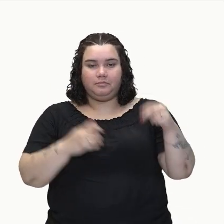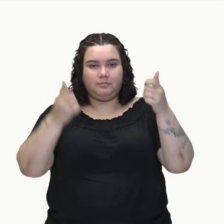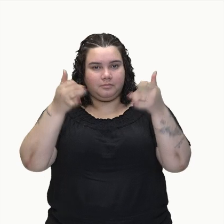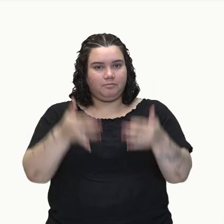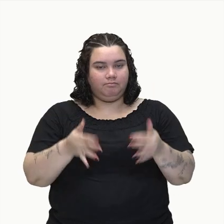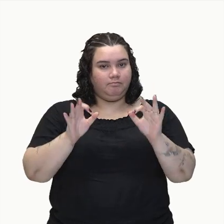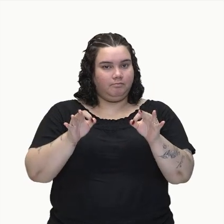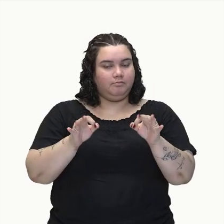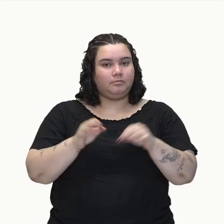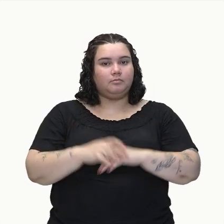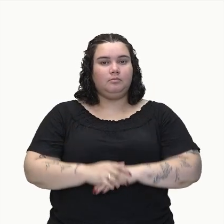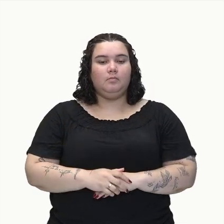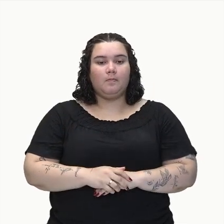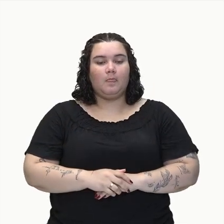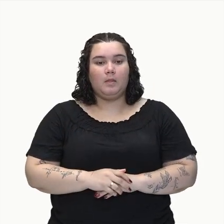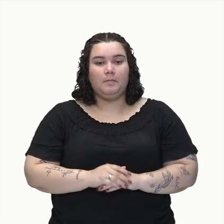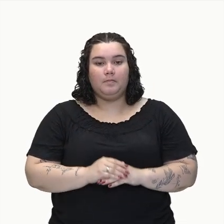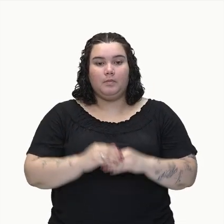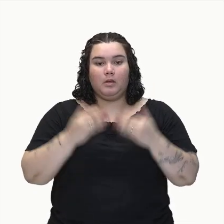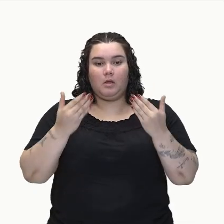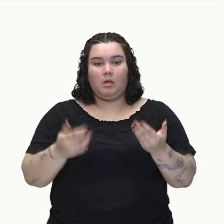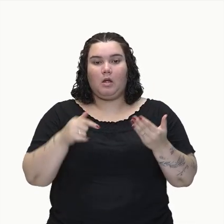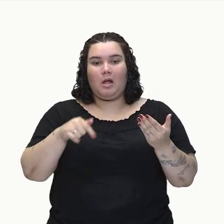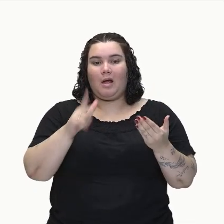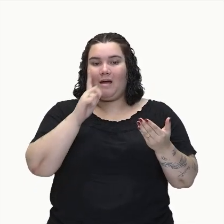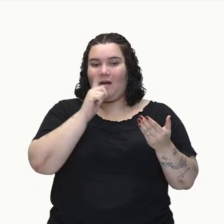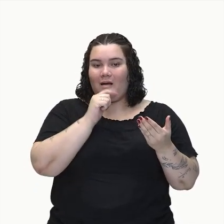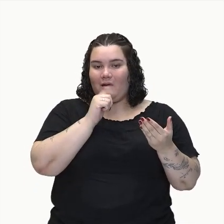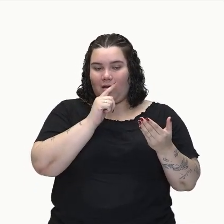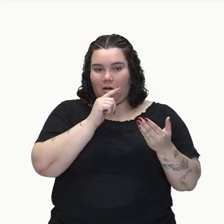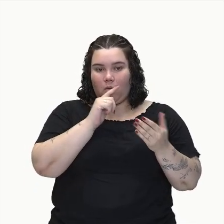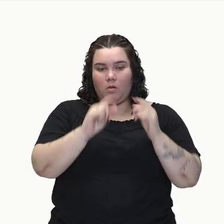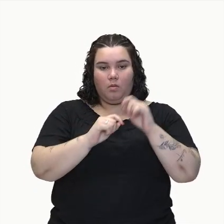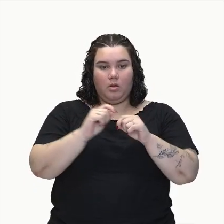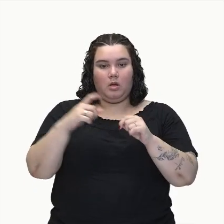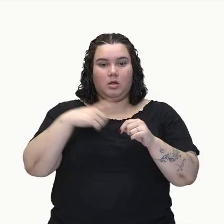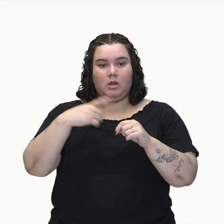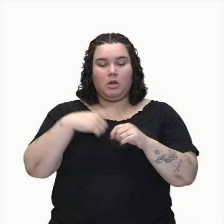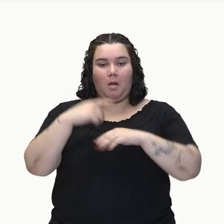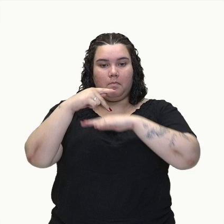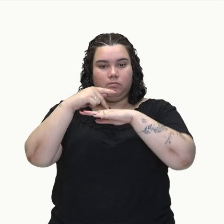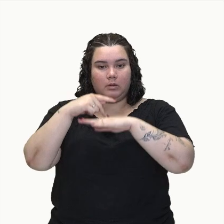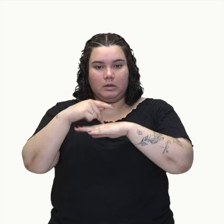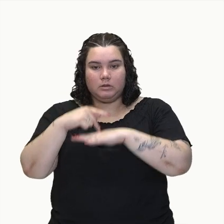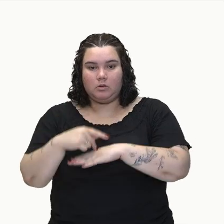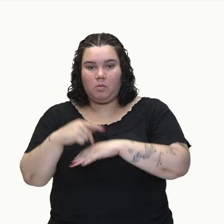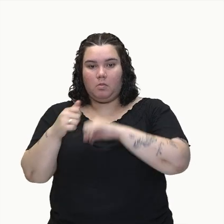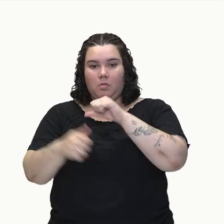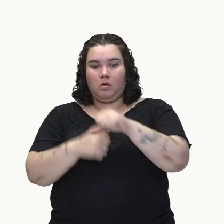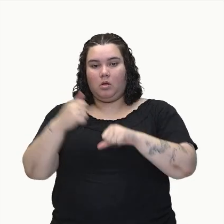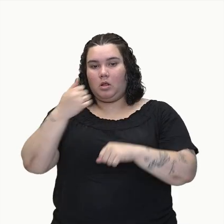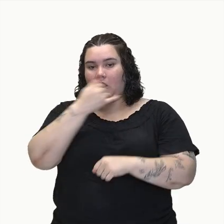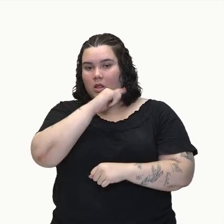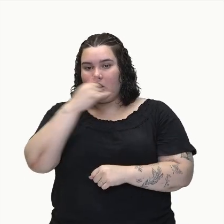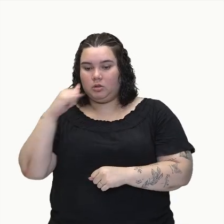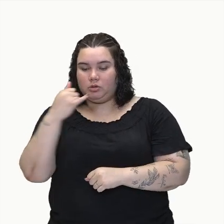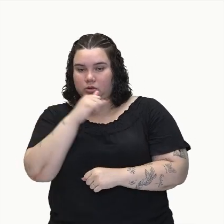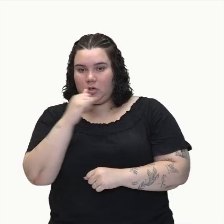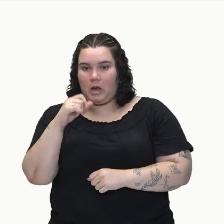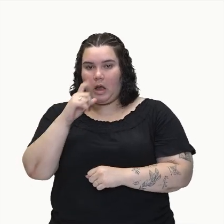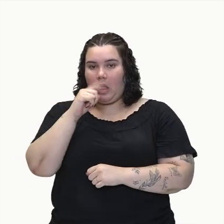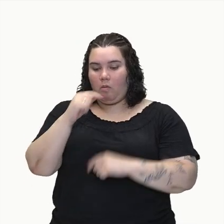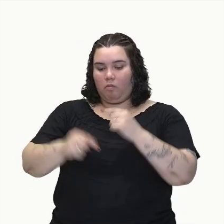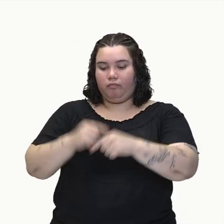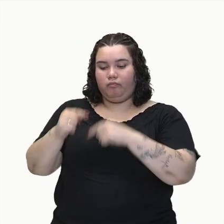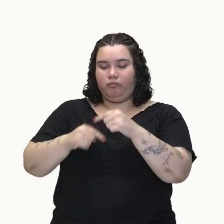Esse represamento da água, então, provoca a pressão que converte a energia hidráulica e a energia